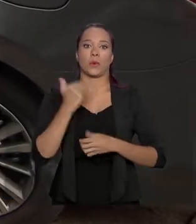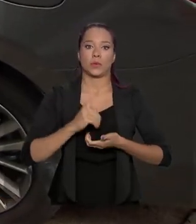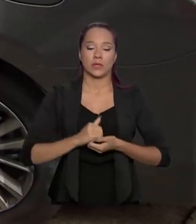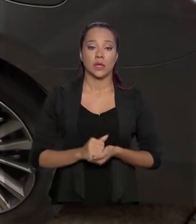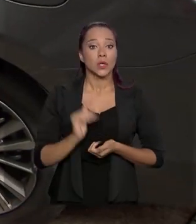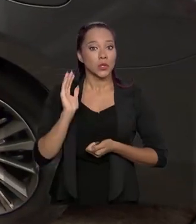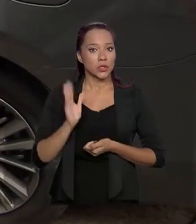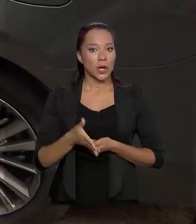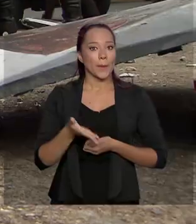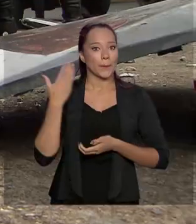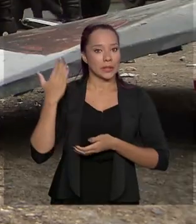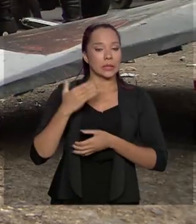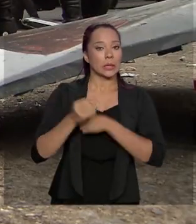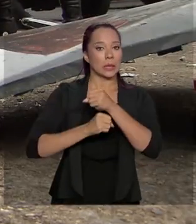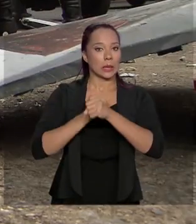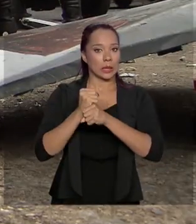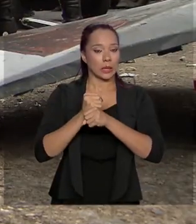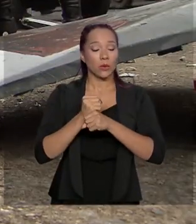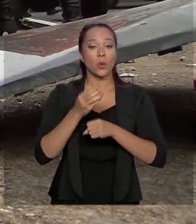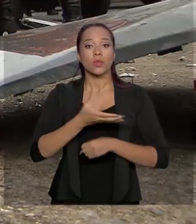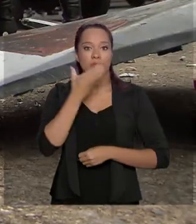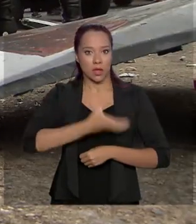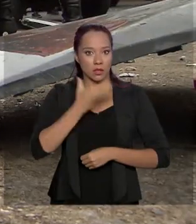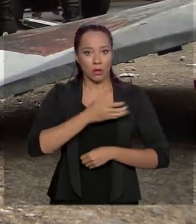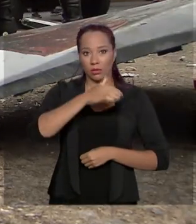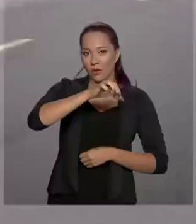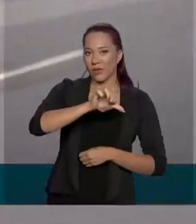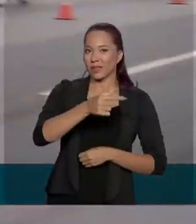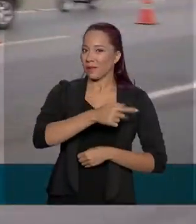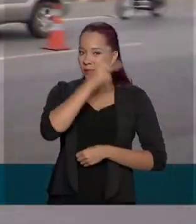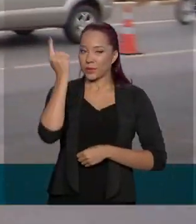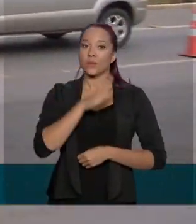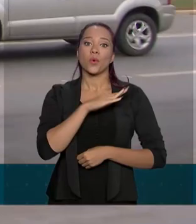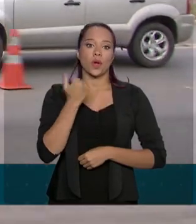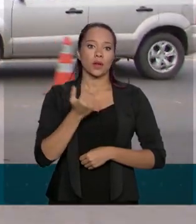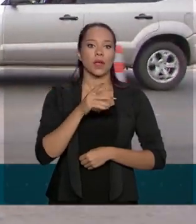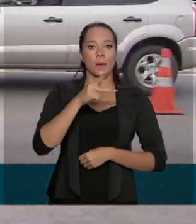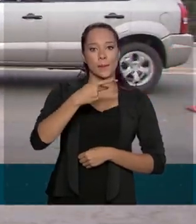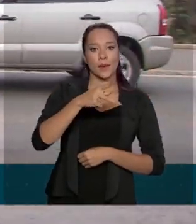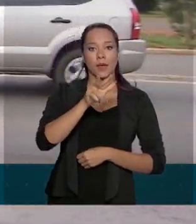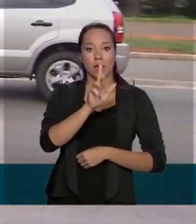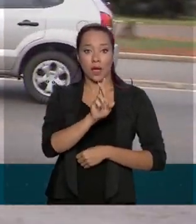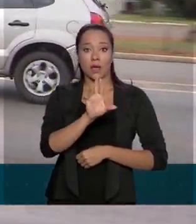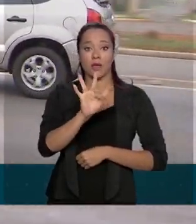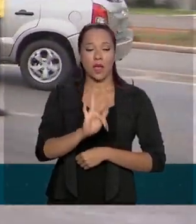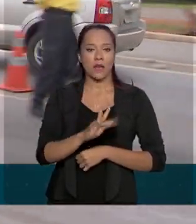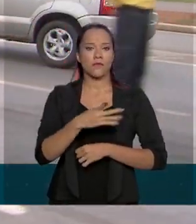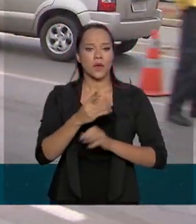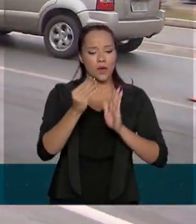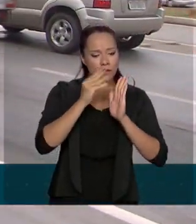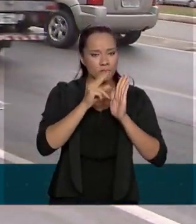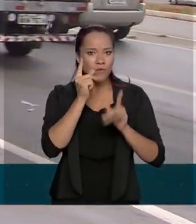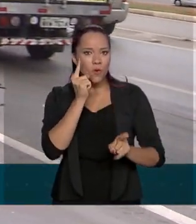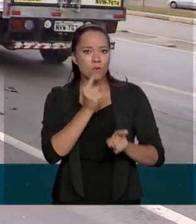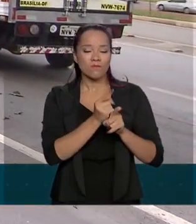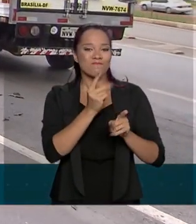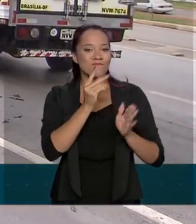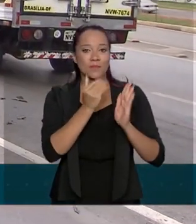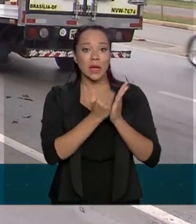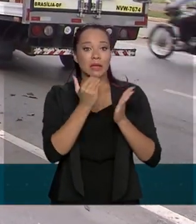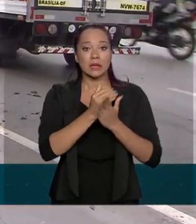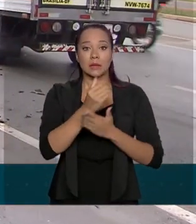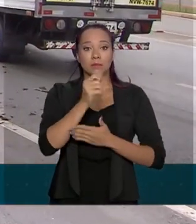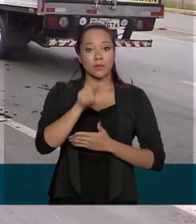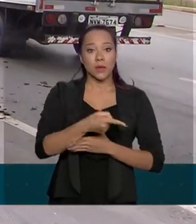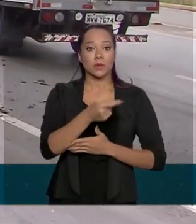Já na operação Natal, 97 pessoas perderam a vida e a PRF registrou 1.134 acidentes nas